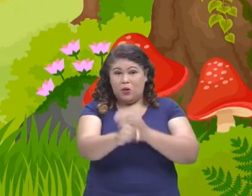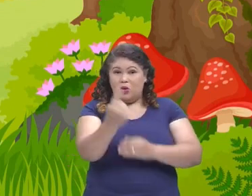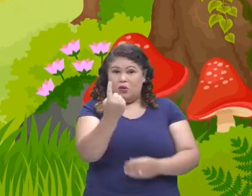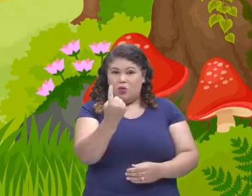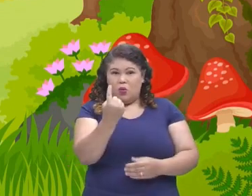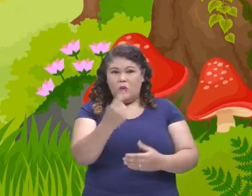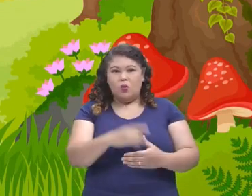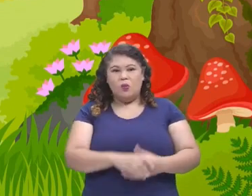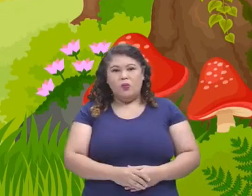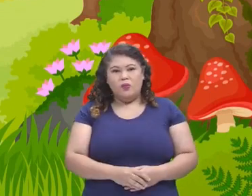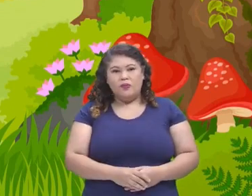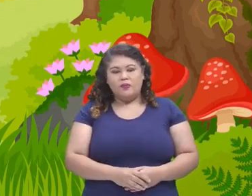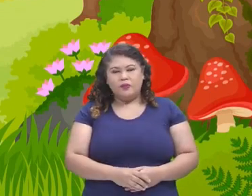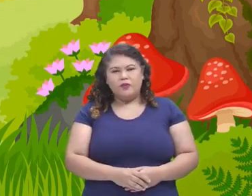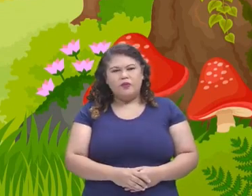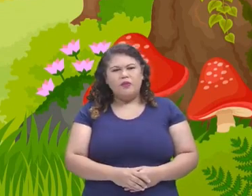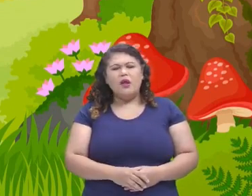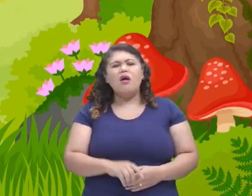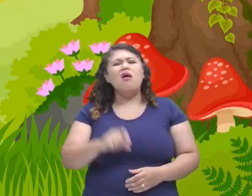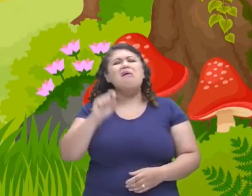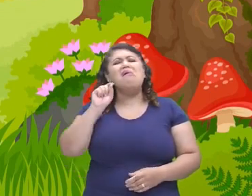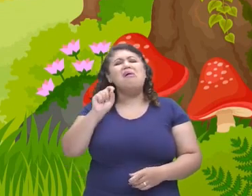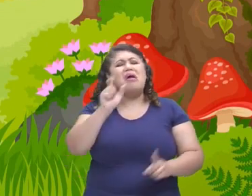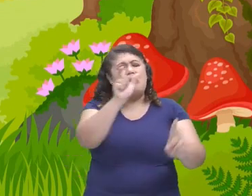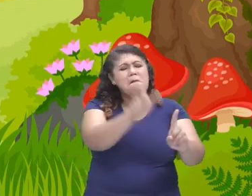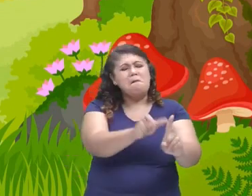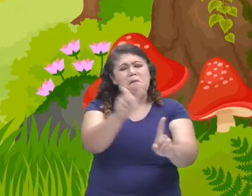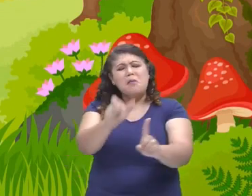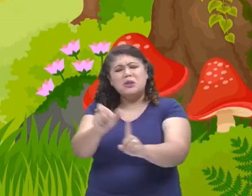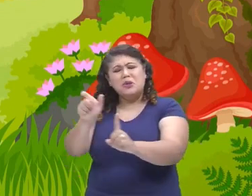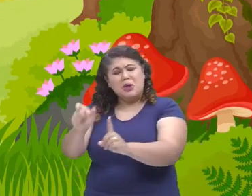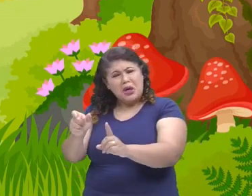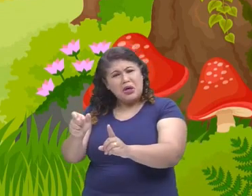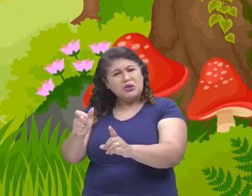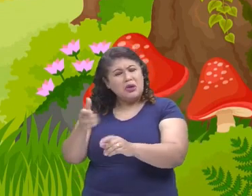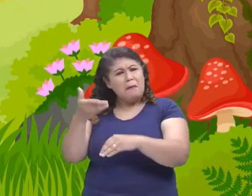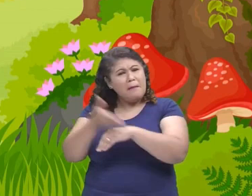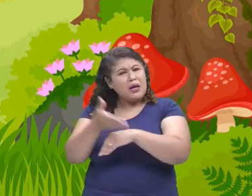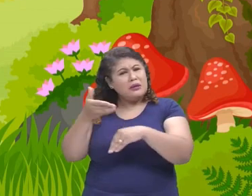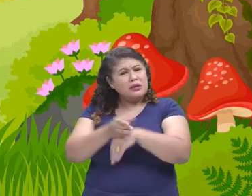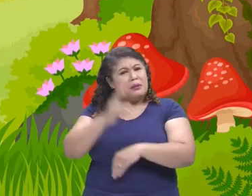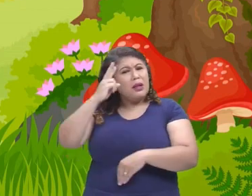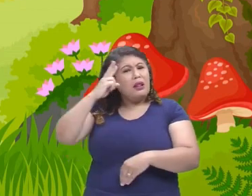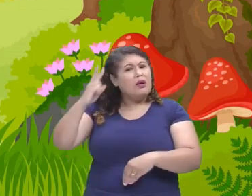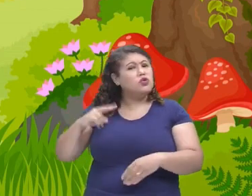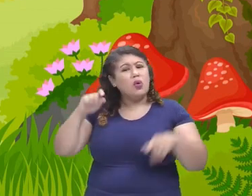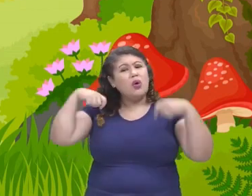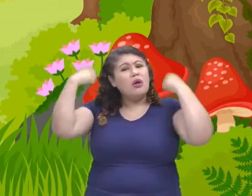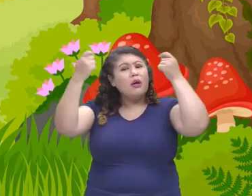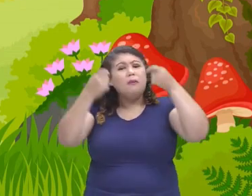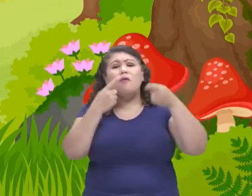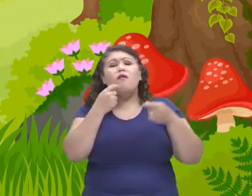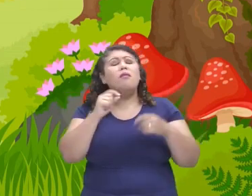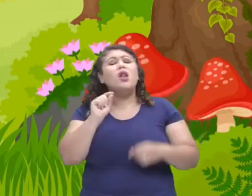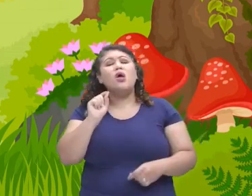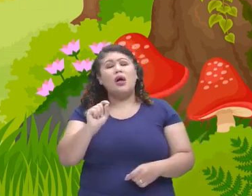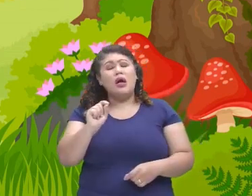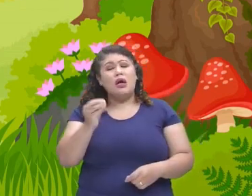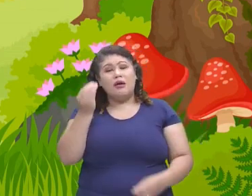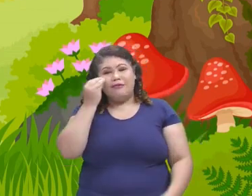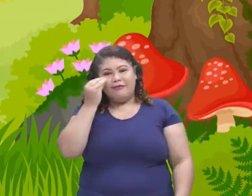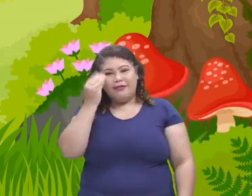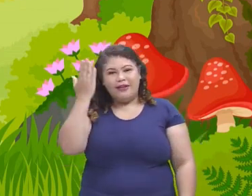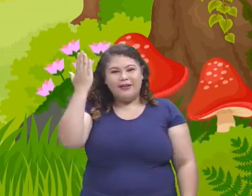nosso desafio. Quem são os personagens da historinha? Vocês lembram? Então, agora, crianças, o tempo vai